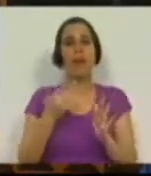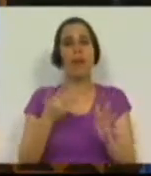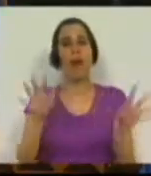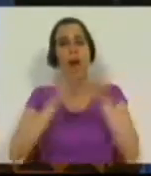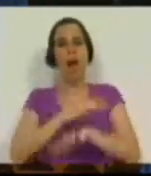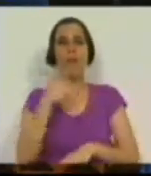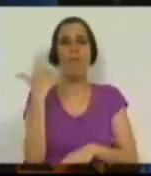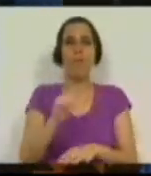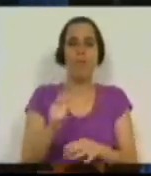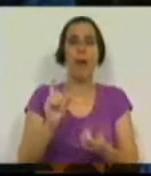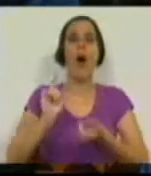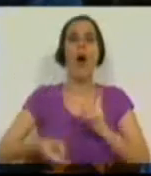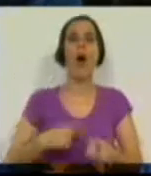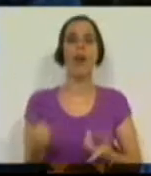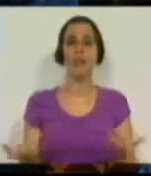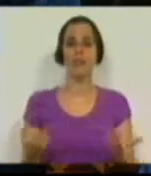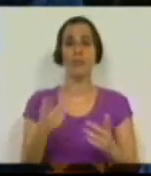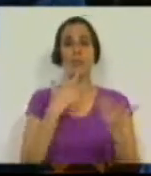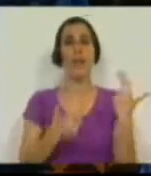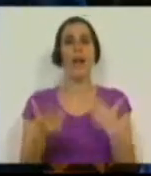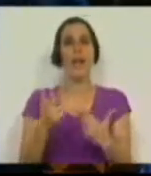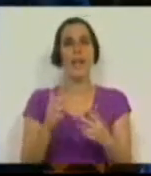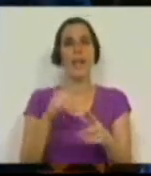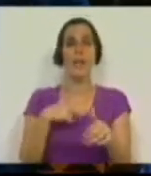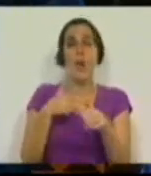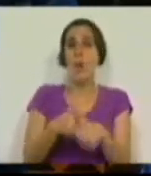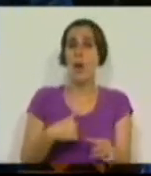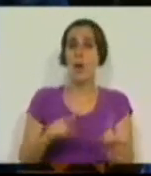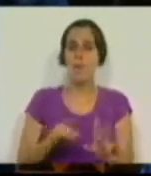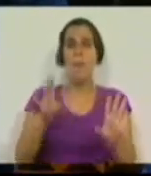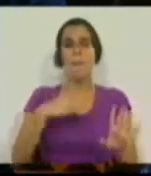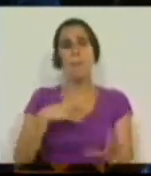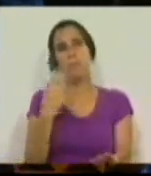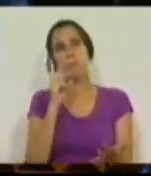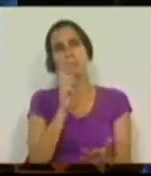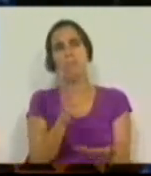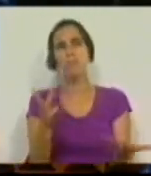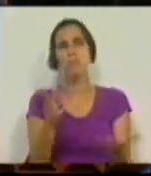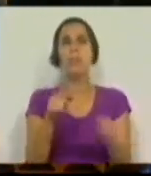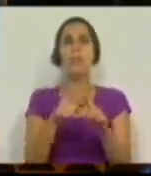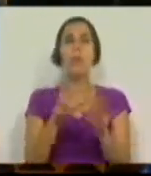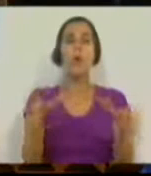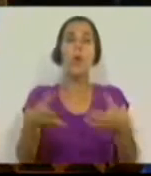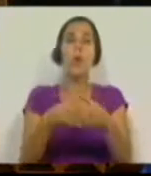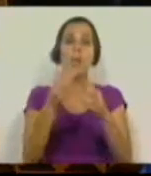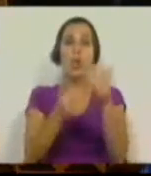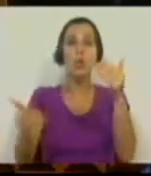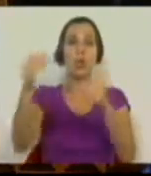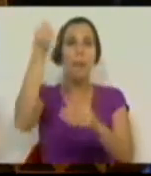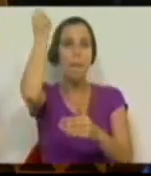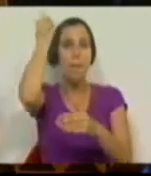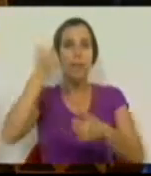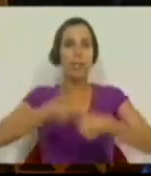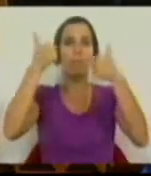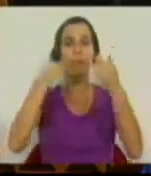Aquilo que é, aliás, numa crítica que não acompanhamos, mas que registamos, por parte do Conselho Superior de Administratura,